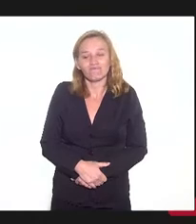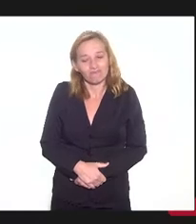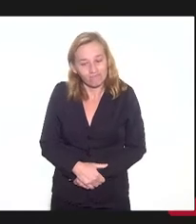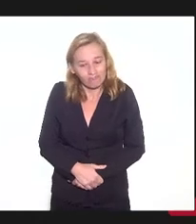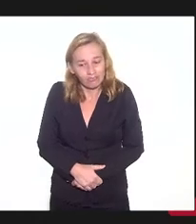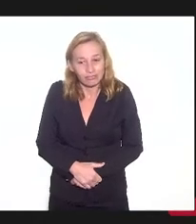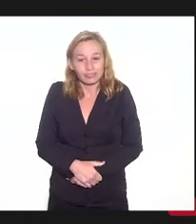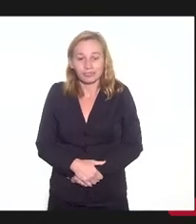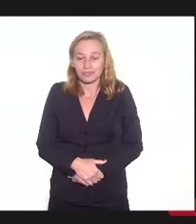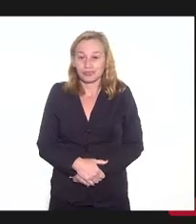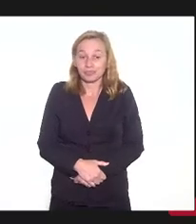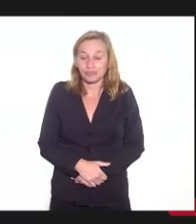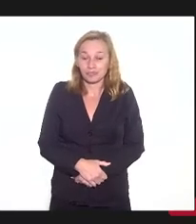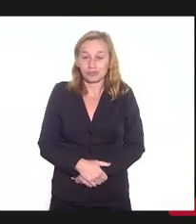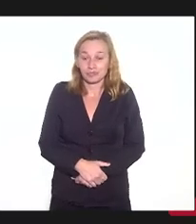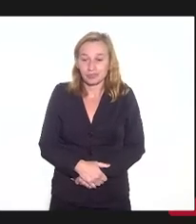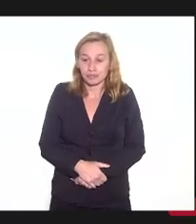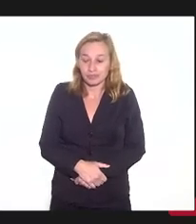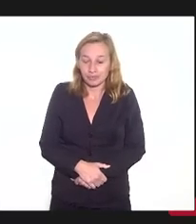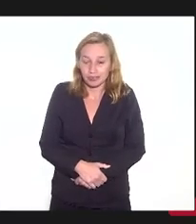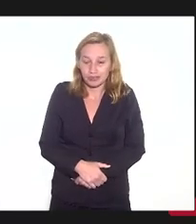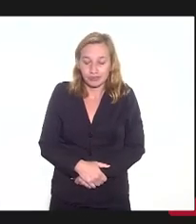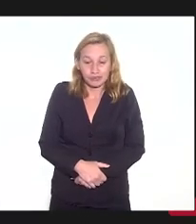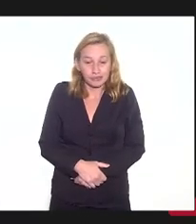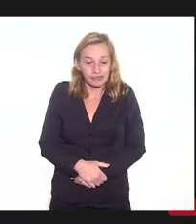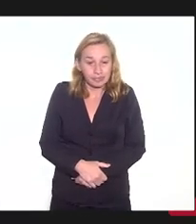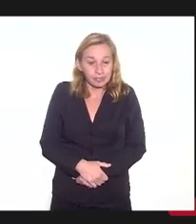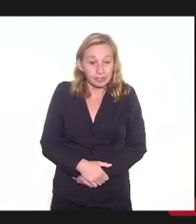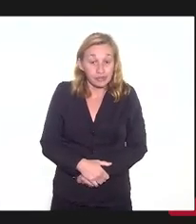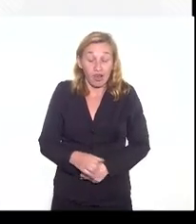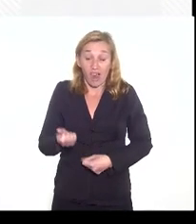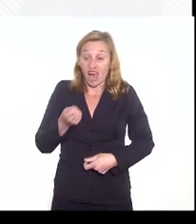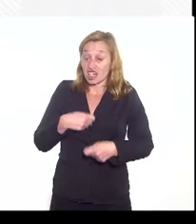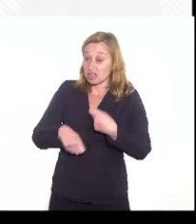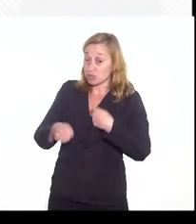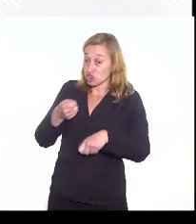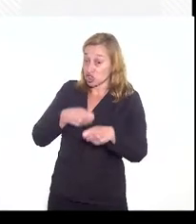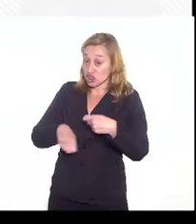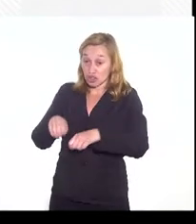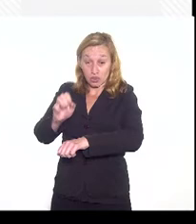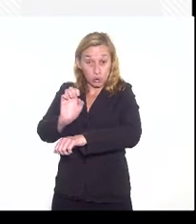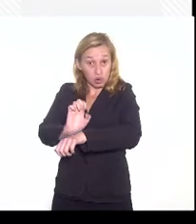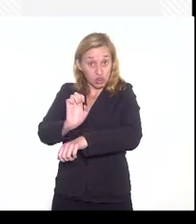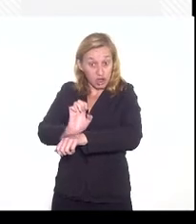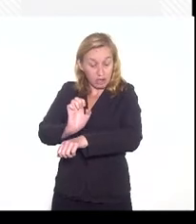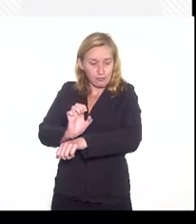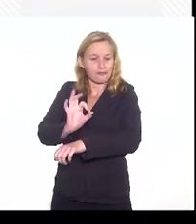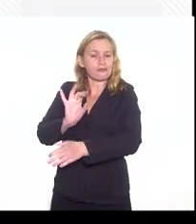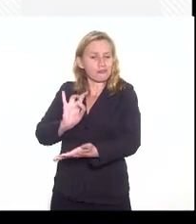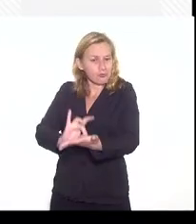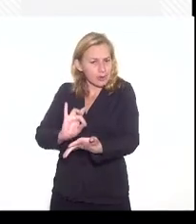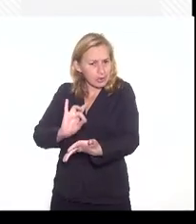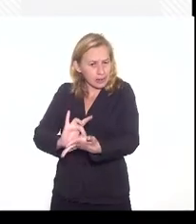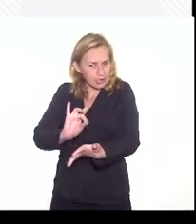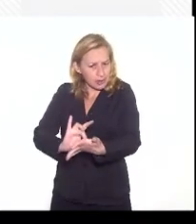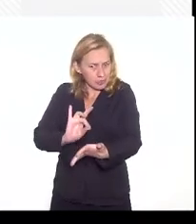A máquina, a máquina administrativa do Estado, realmente, para